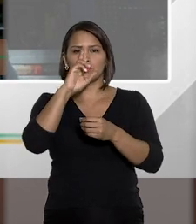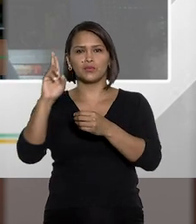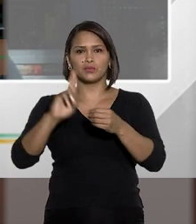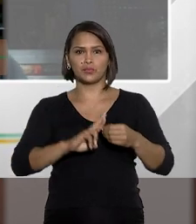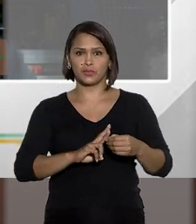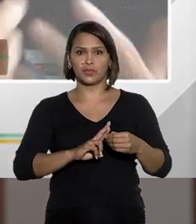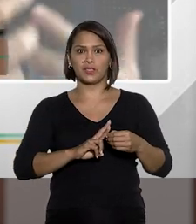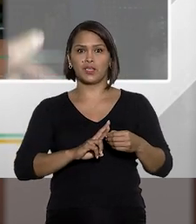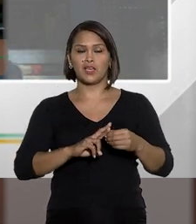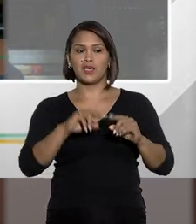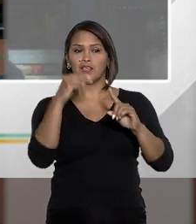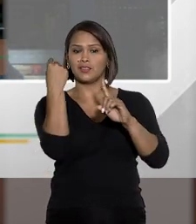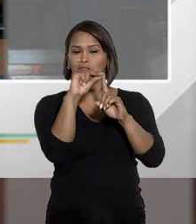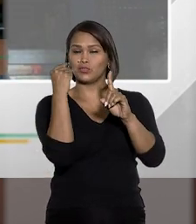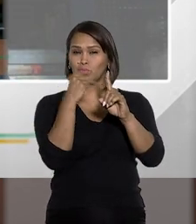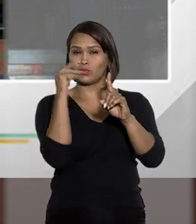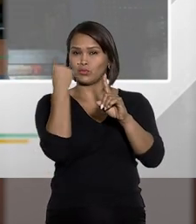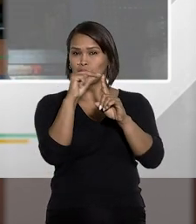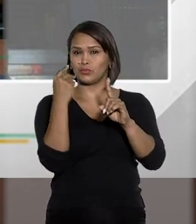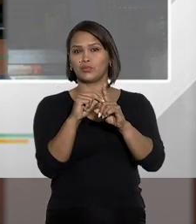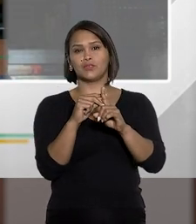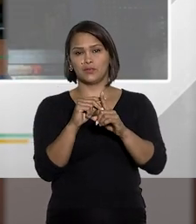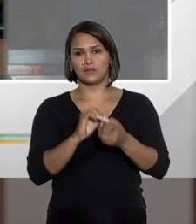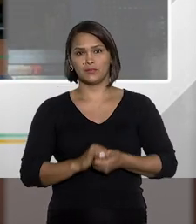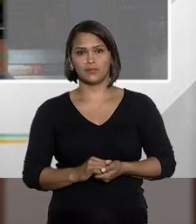a lei de abuso de autoridade e a lei de tortura.